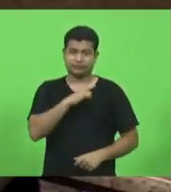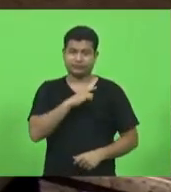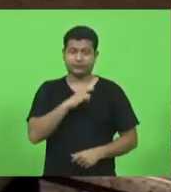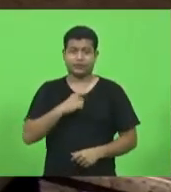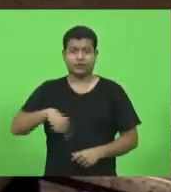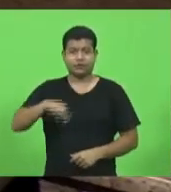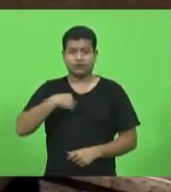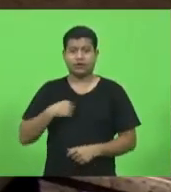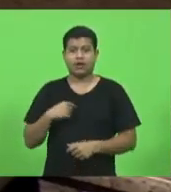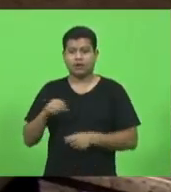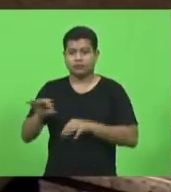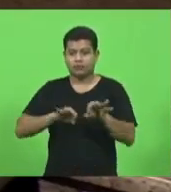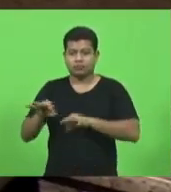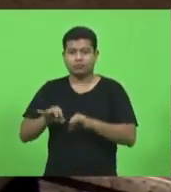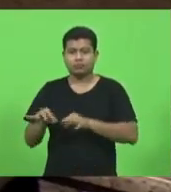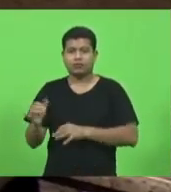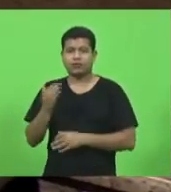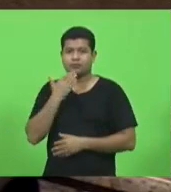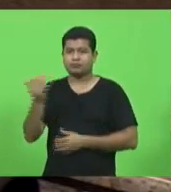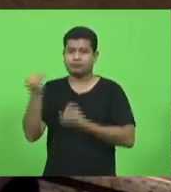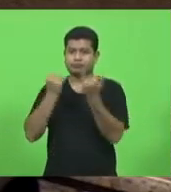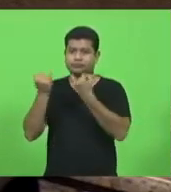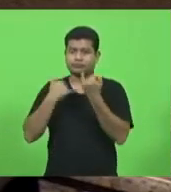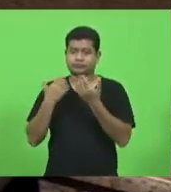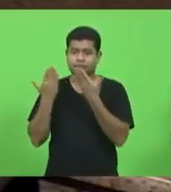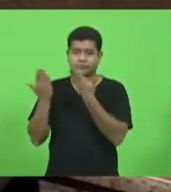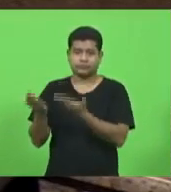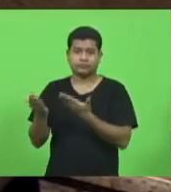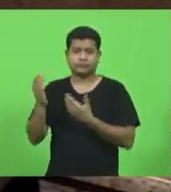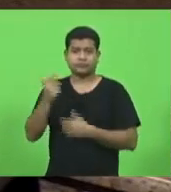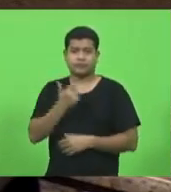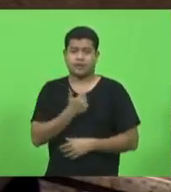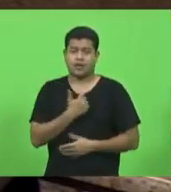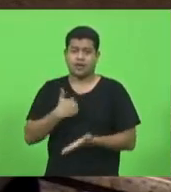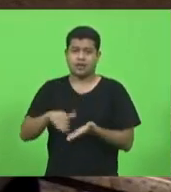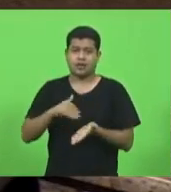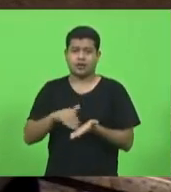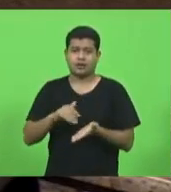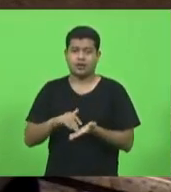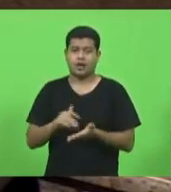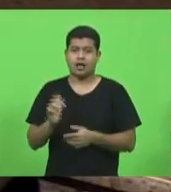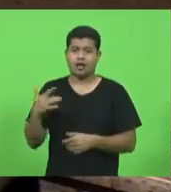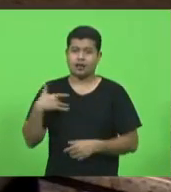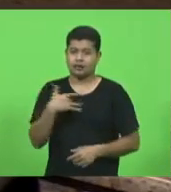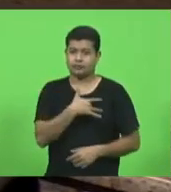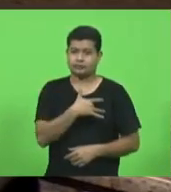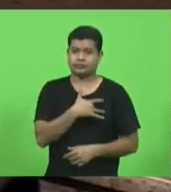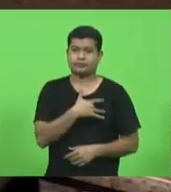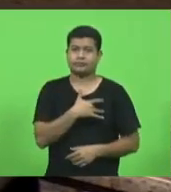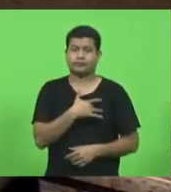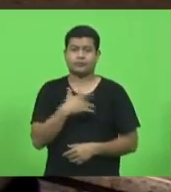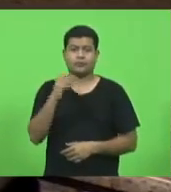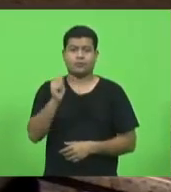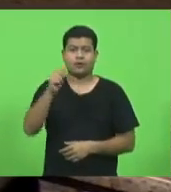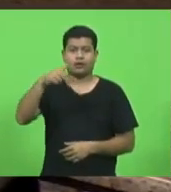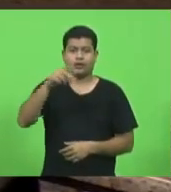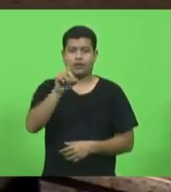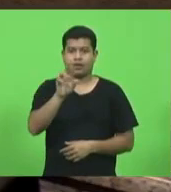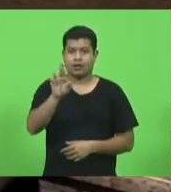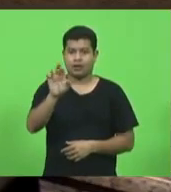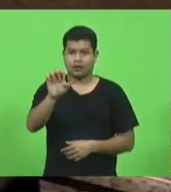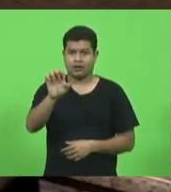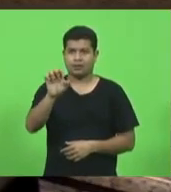informação ao excelentíssimo secretário da Saúde, o André Mota Ribeiro,